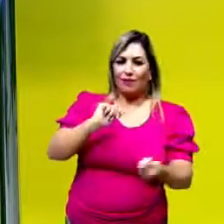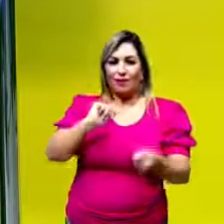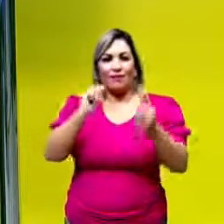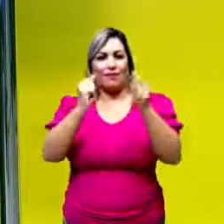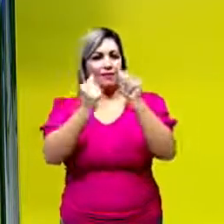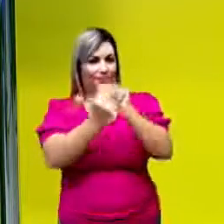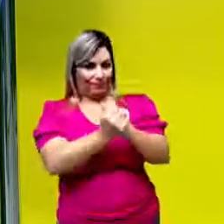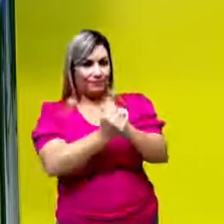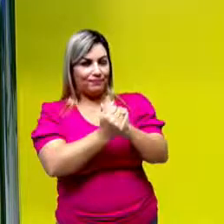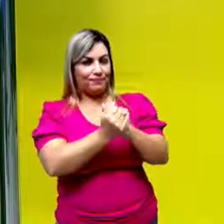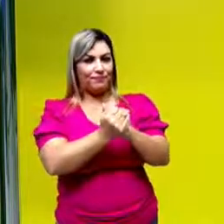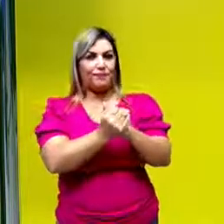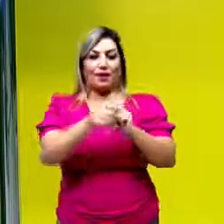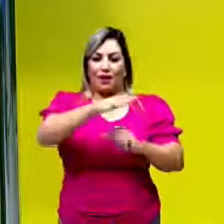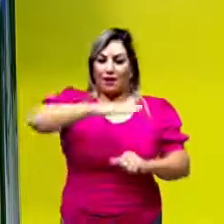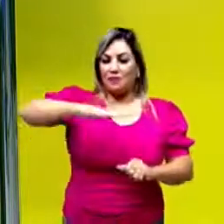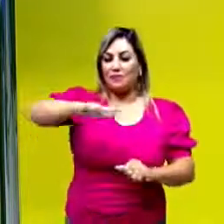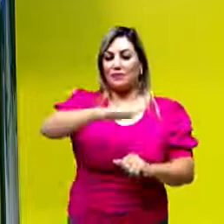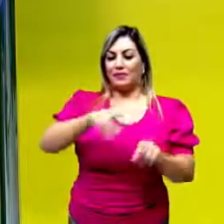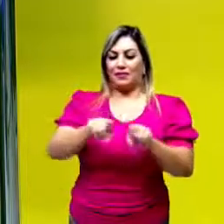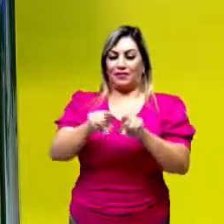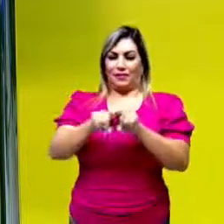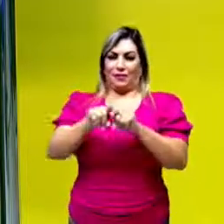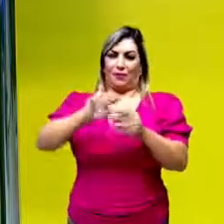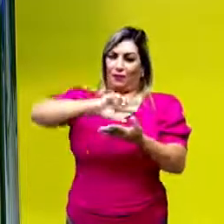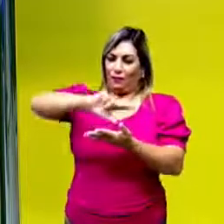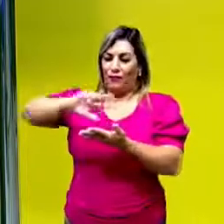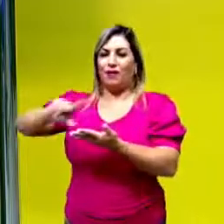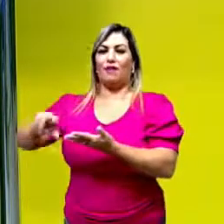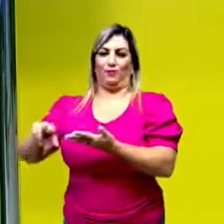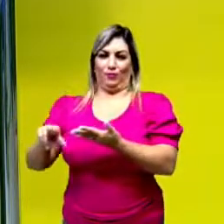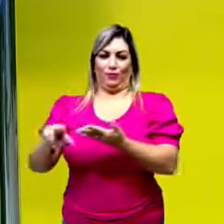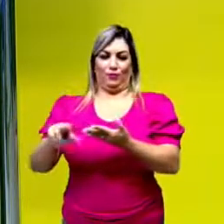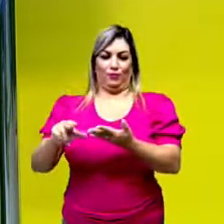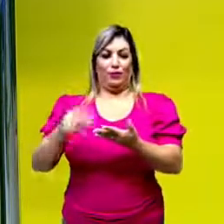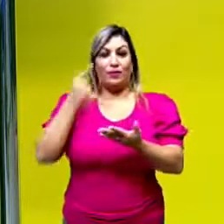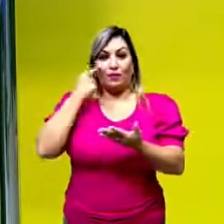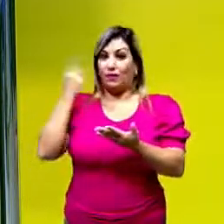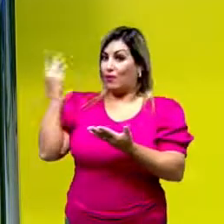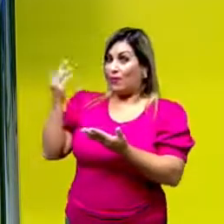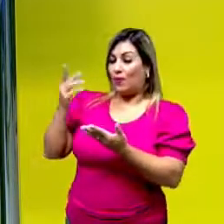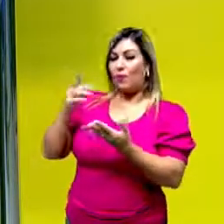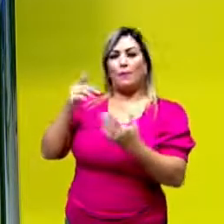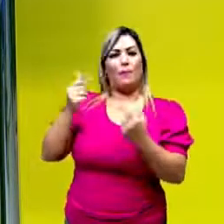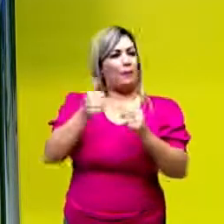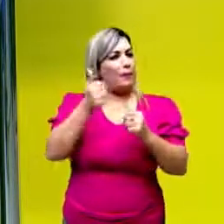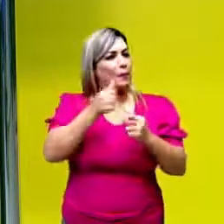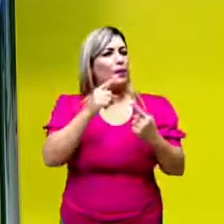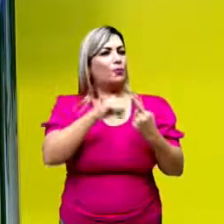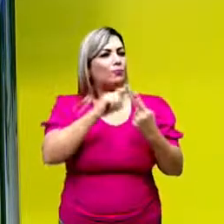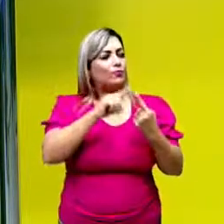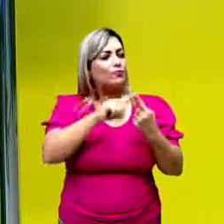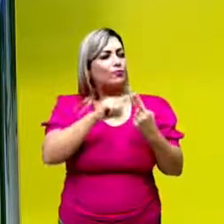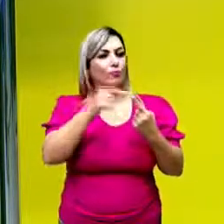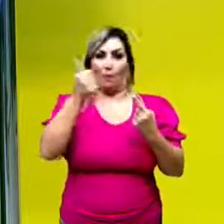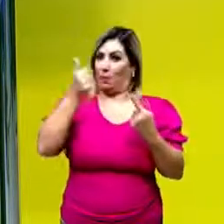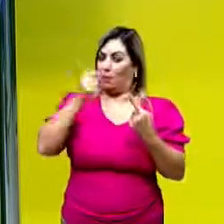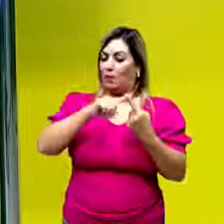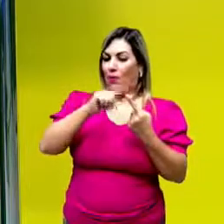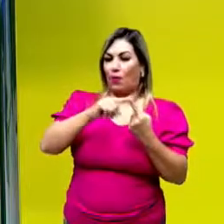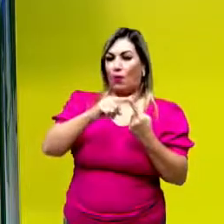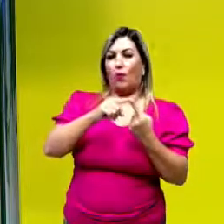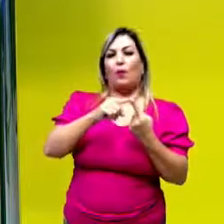adaptar a ambientes também diversos. A começar pelas briófitas, os primeiros